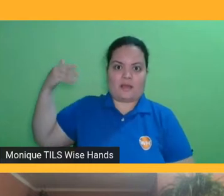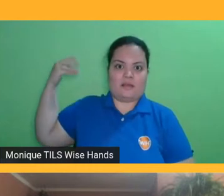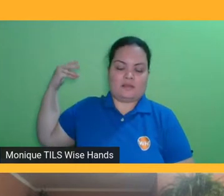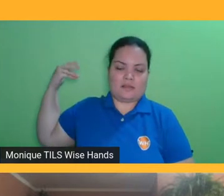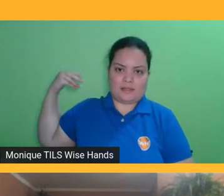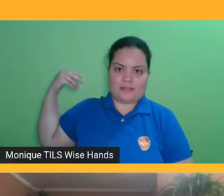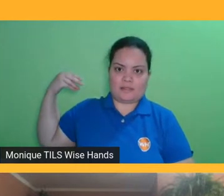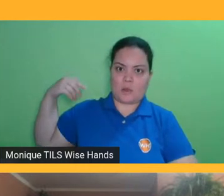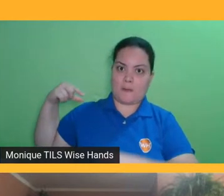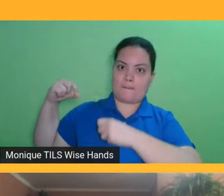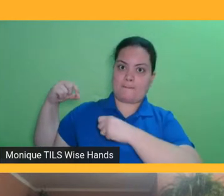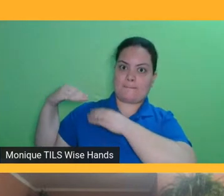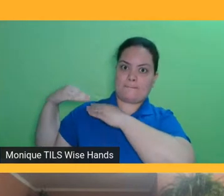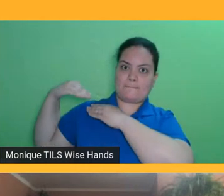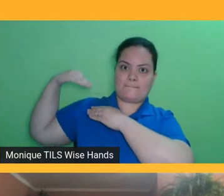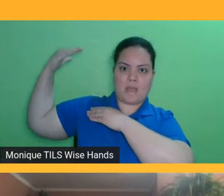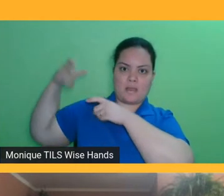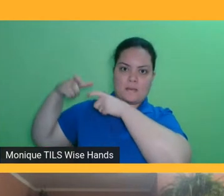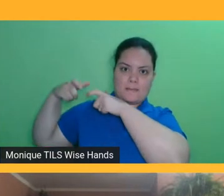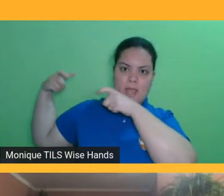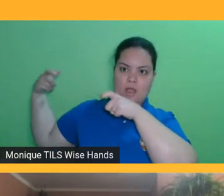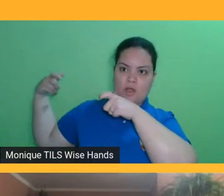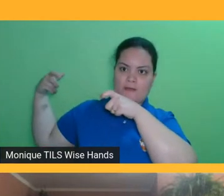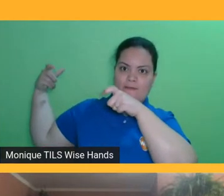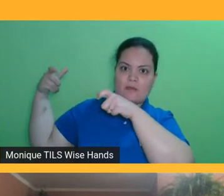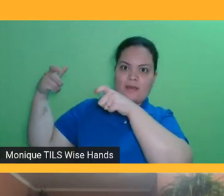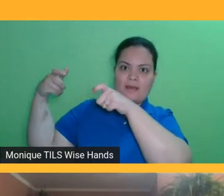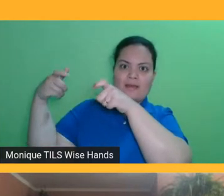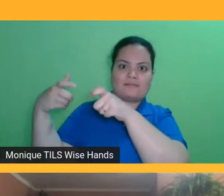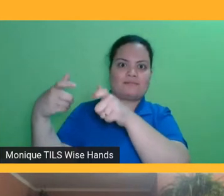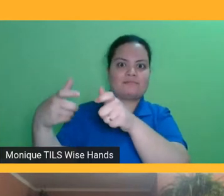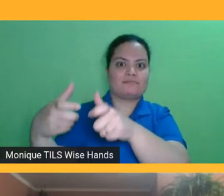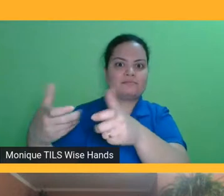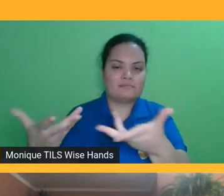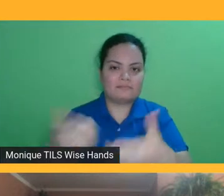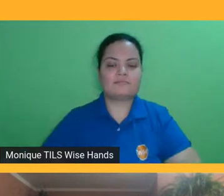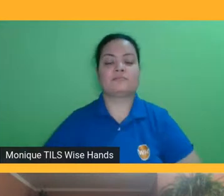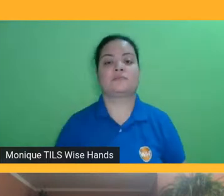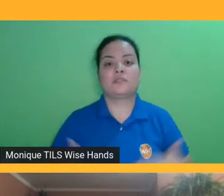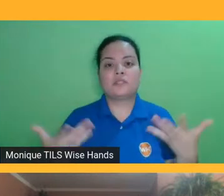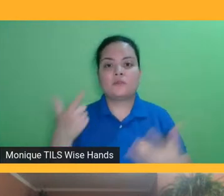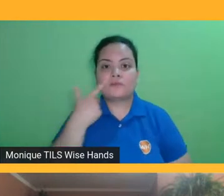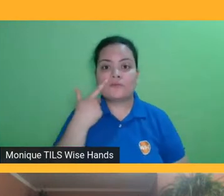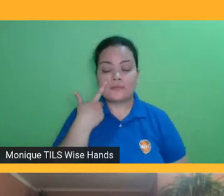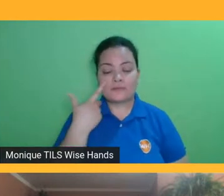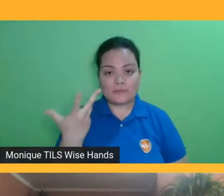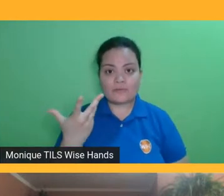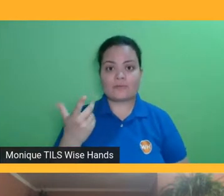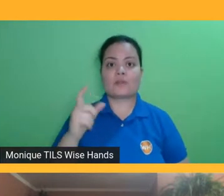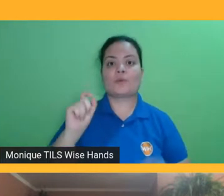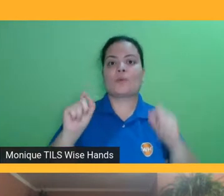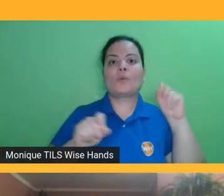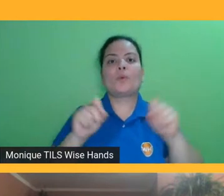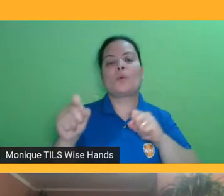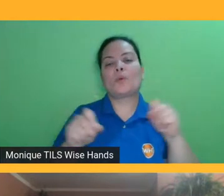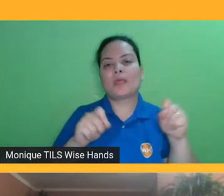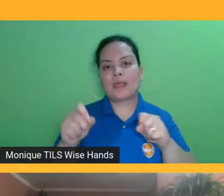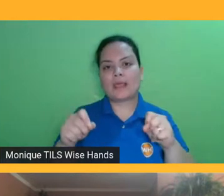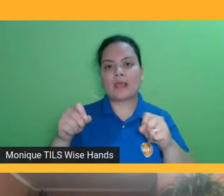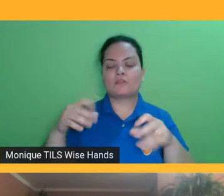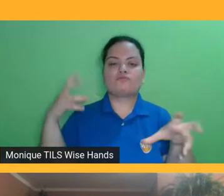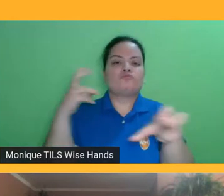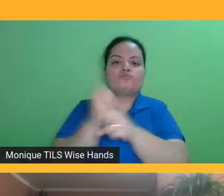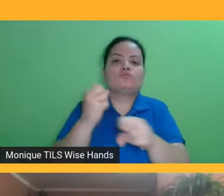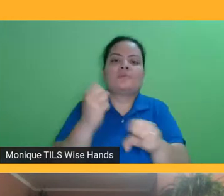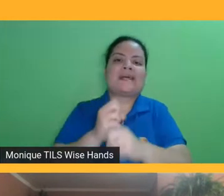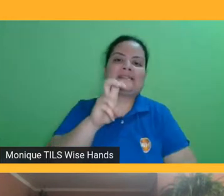2019 e considerando ainda o número absoluto, a queda foi maior do que esse 5% no número de